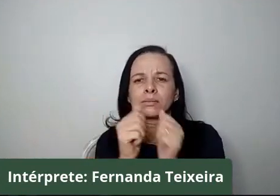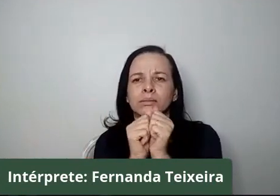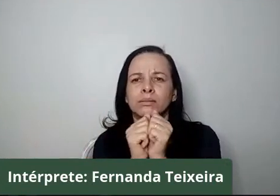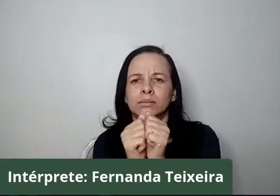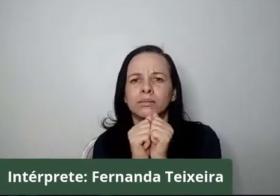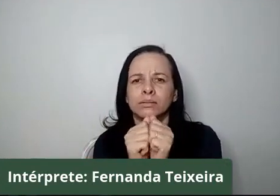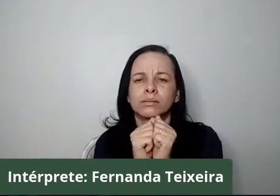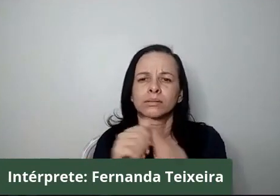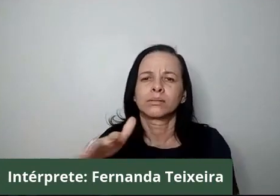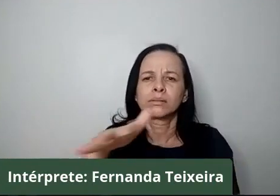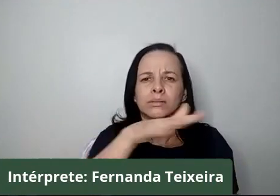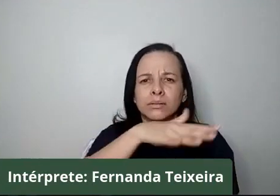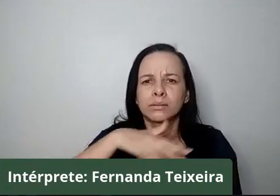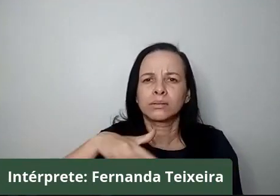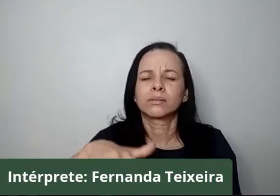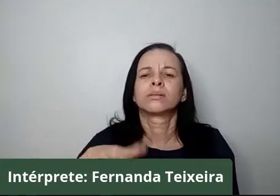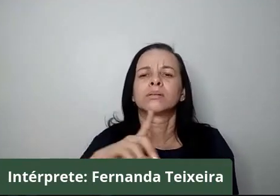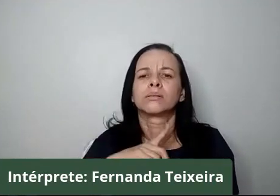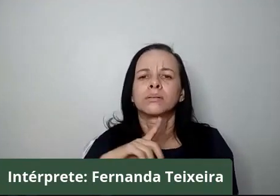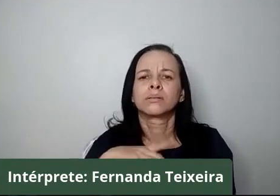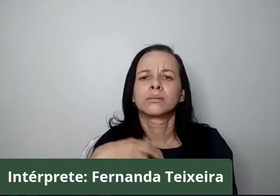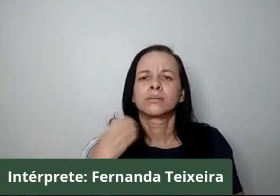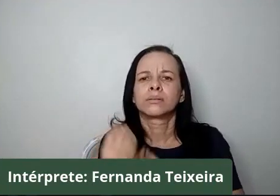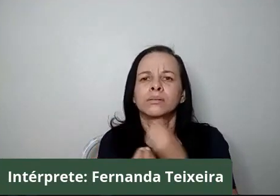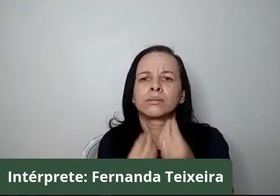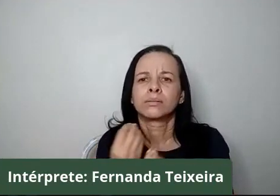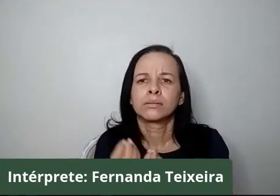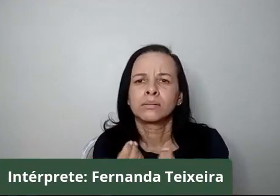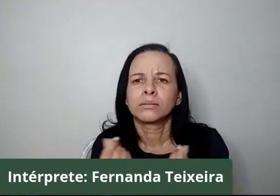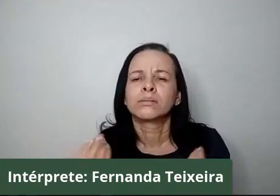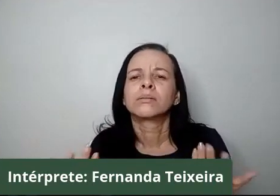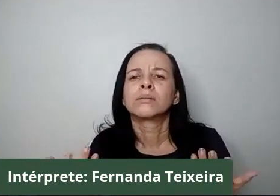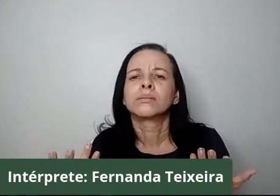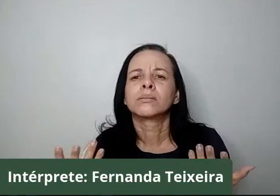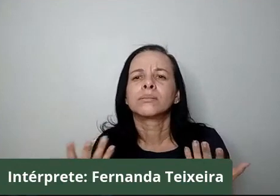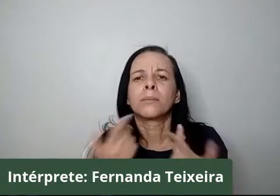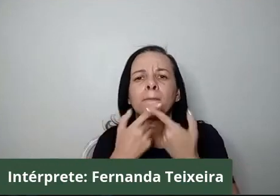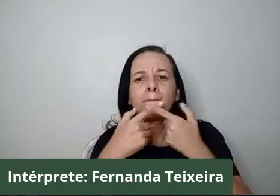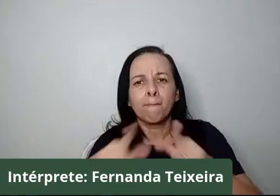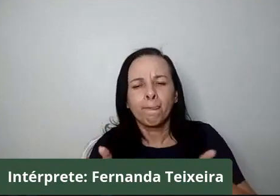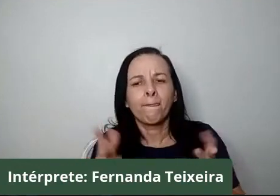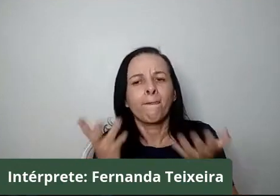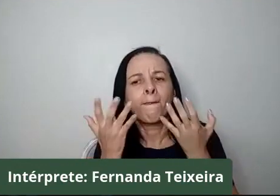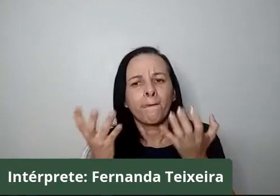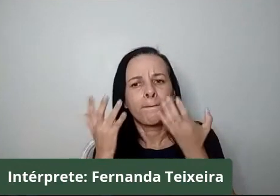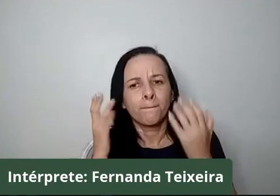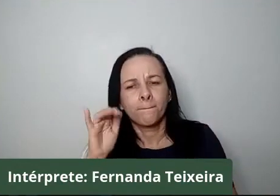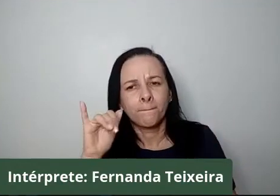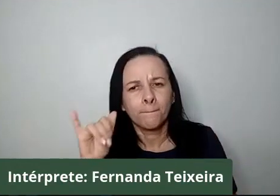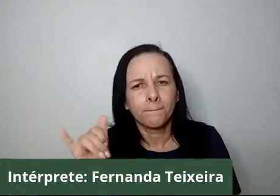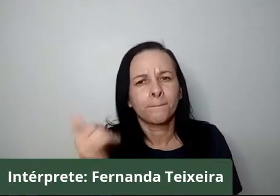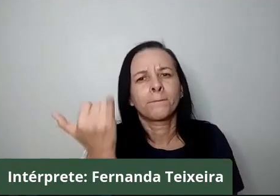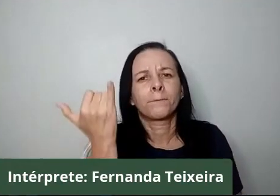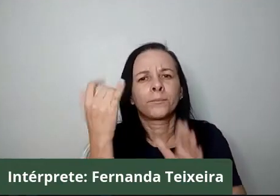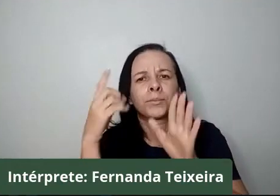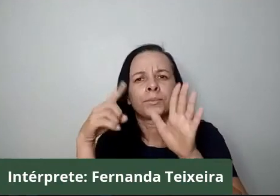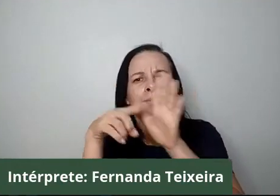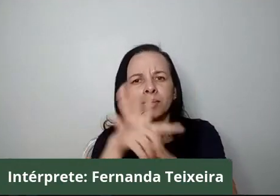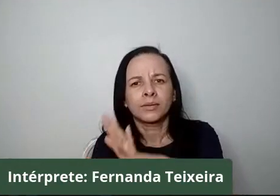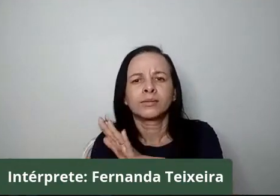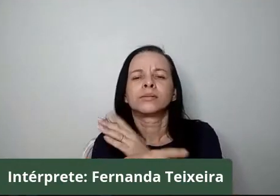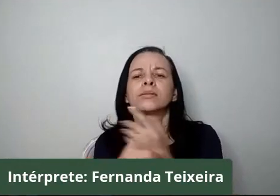que, embora a Débora não traga, a Débora não traga uma questão, mas eu quero aproveitar a pergunta de Débora, porque